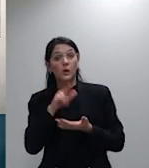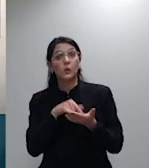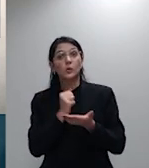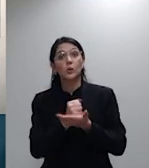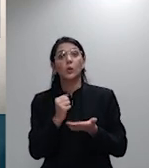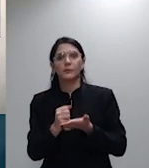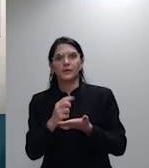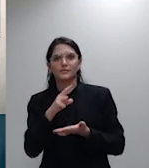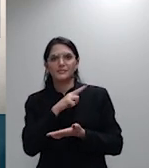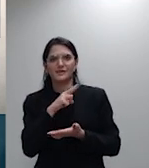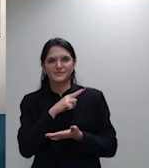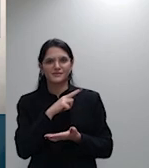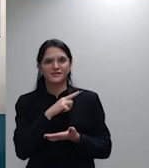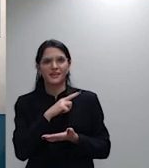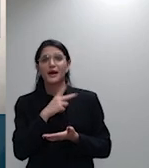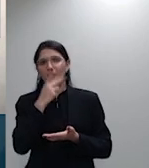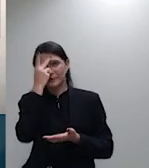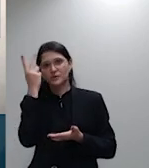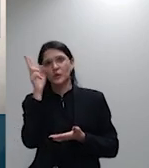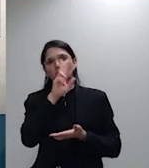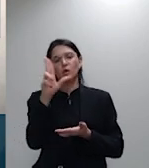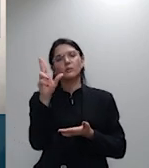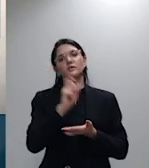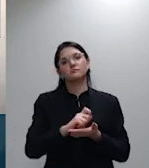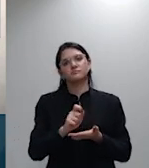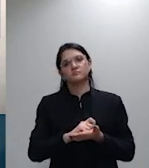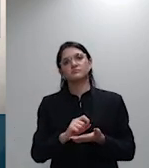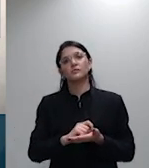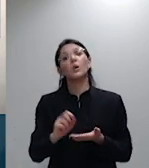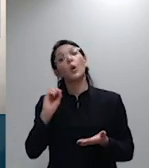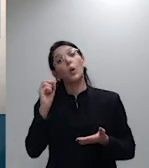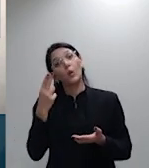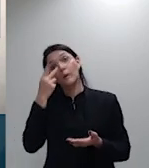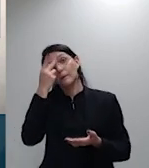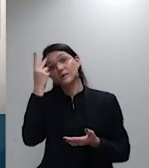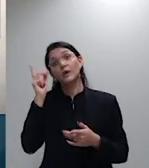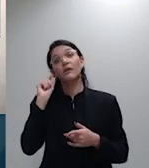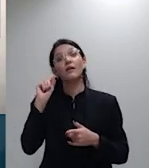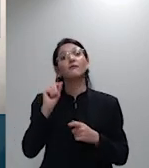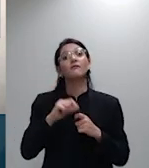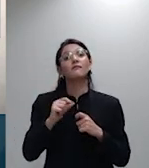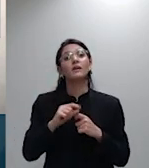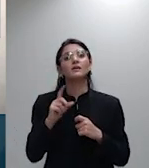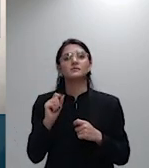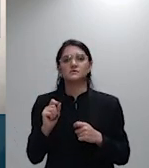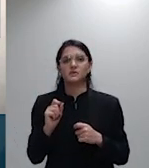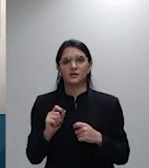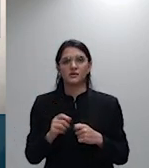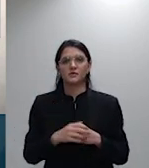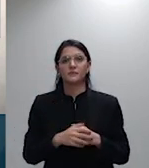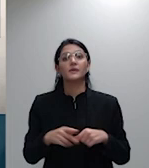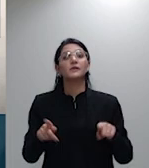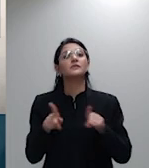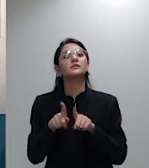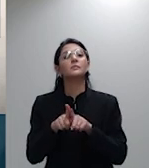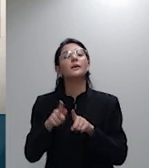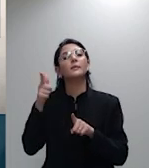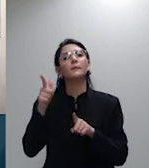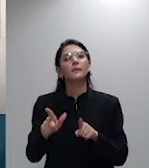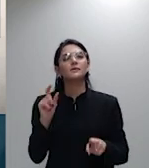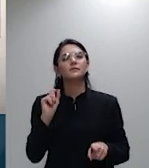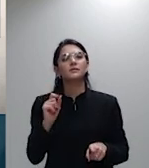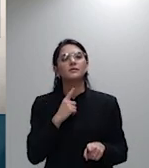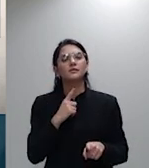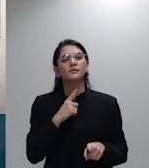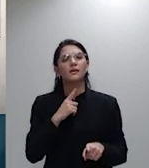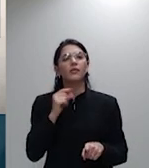de quem ele foi feito estando assinado e também é que mandando compor não o afirmou porque, conforme a experiência comum, não